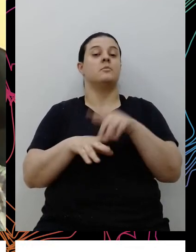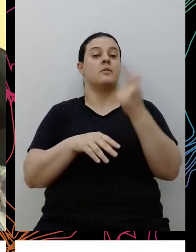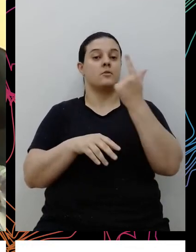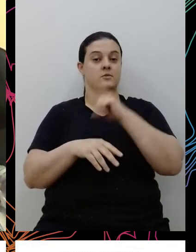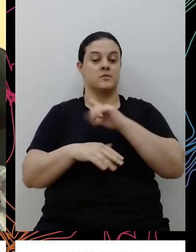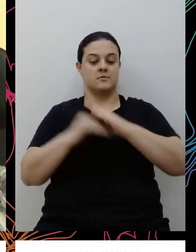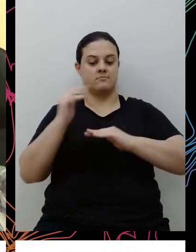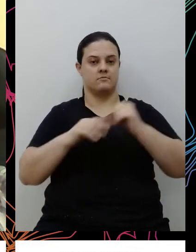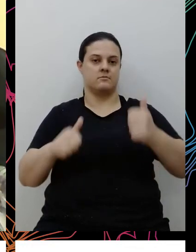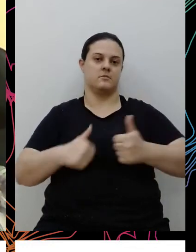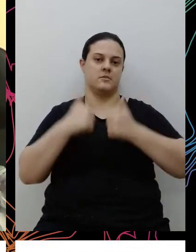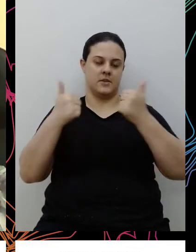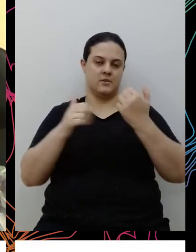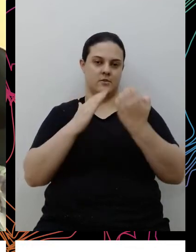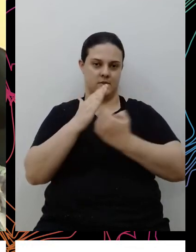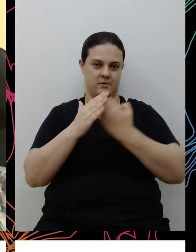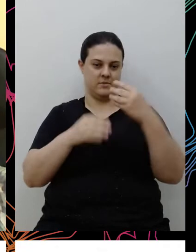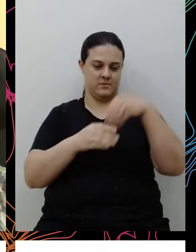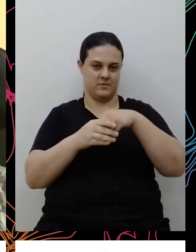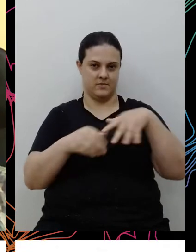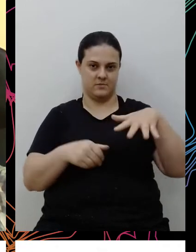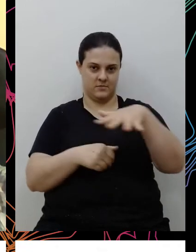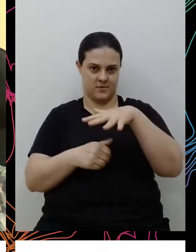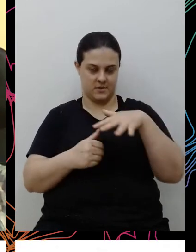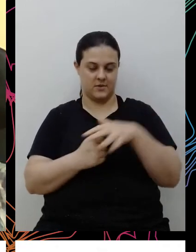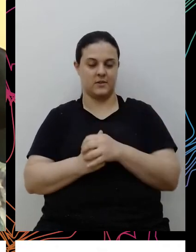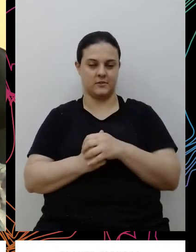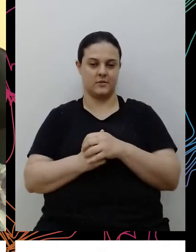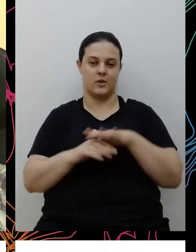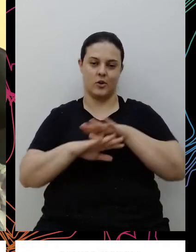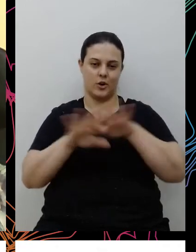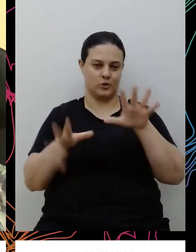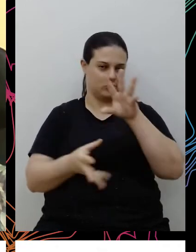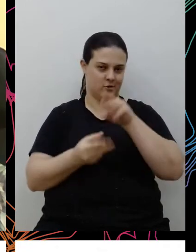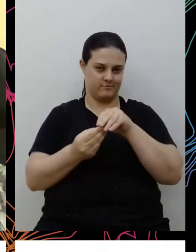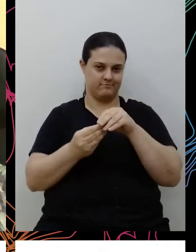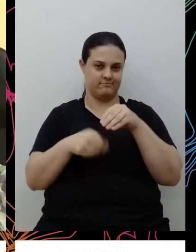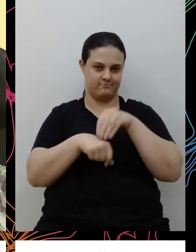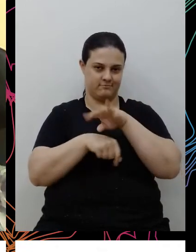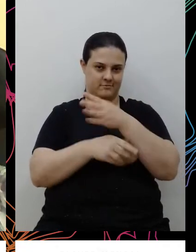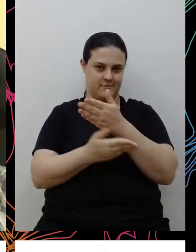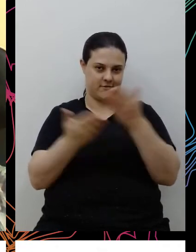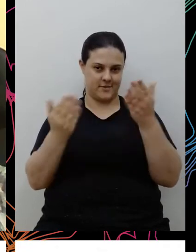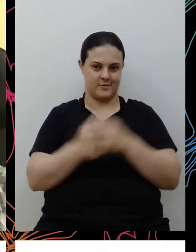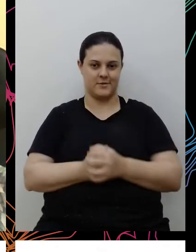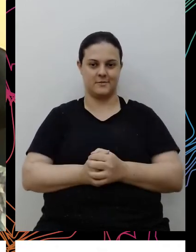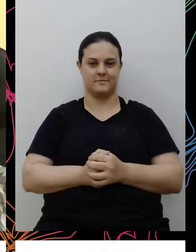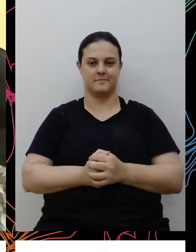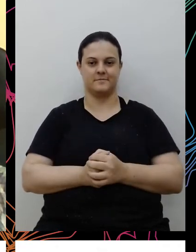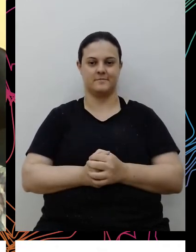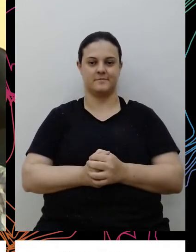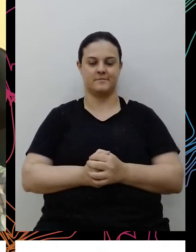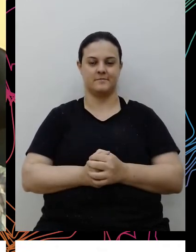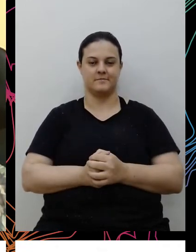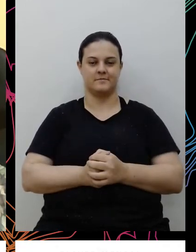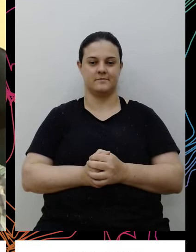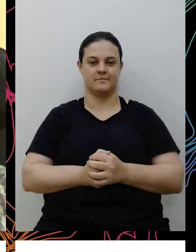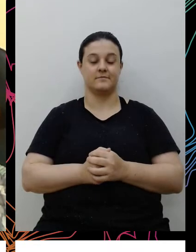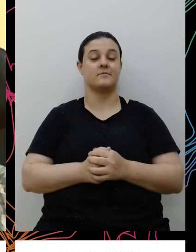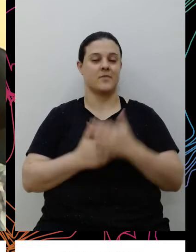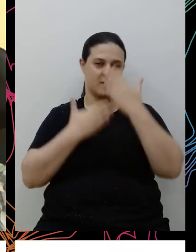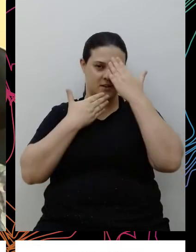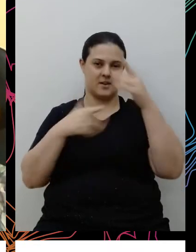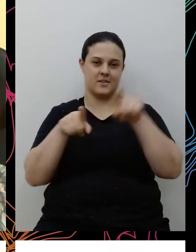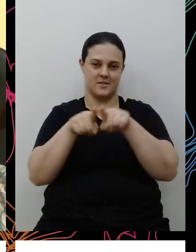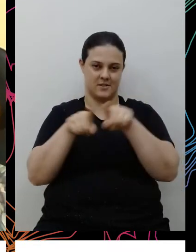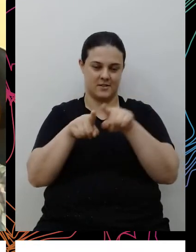da empresa dentro do mercado, né, então acho que era isso que eu queria deixar aí de recadinho final aí do nosso painel, e agradecer